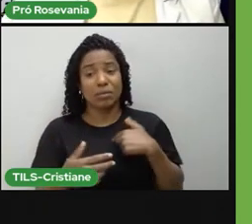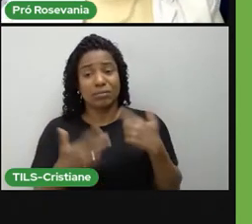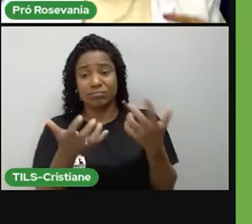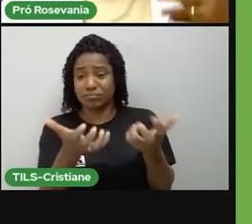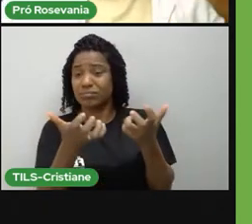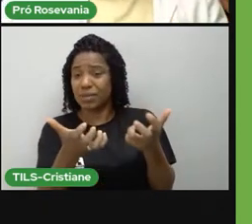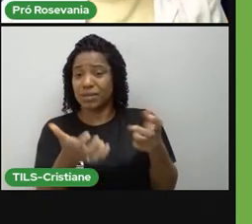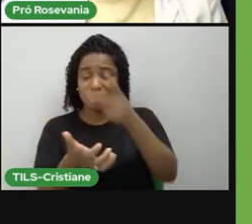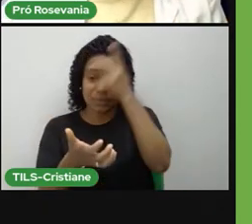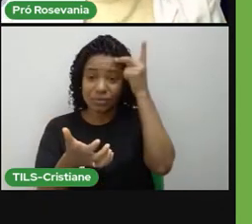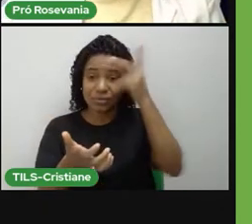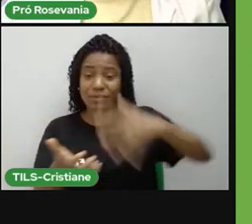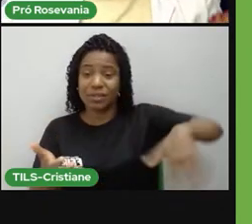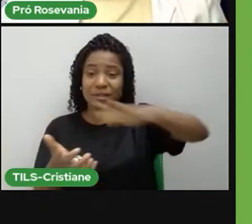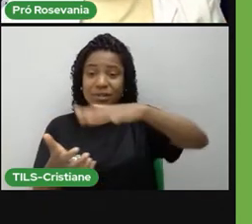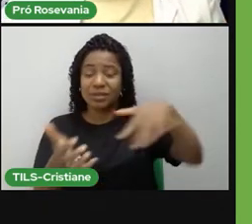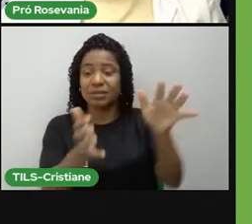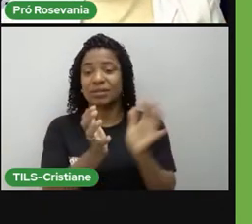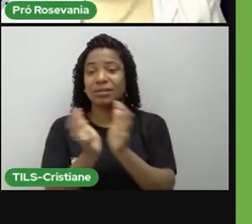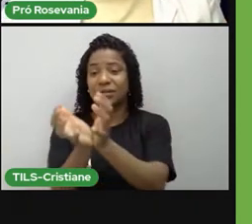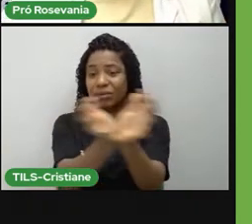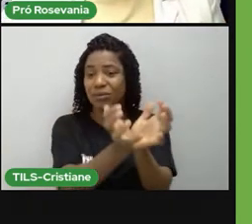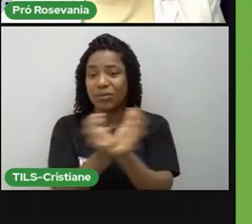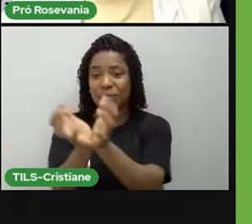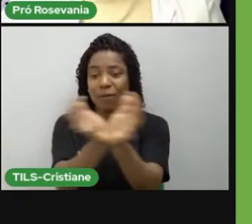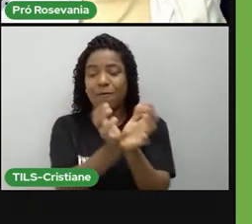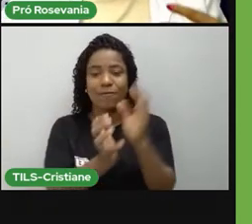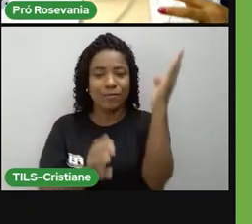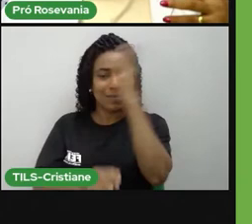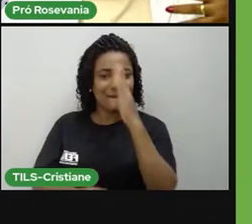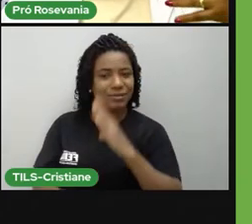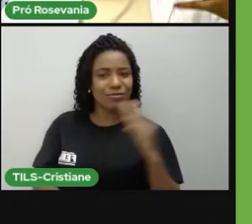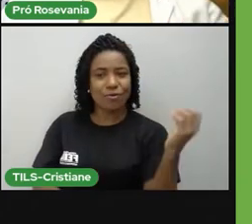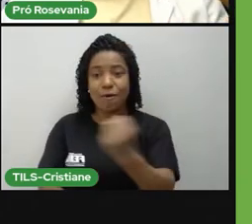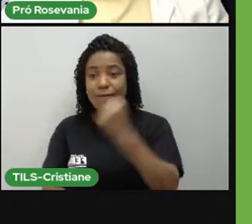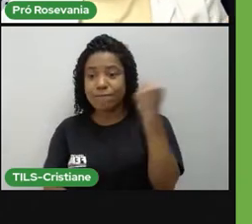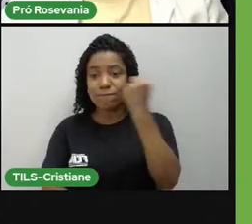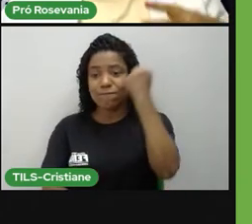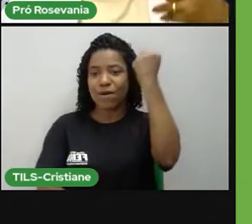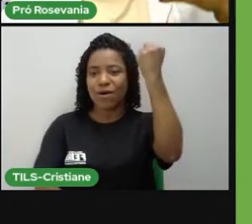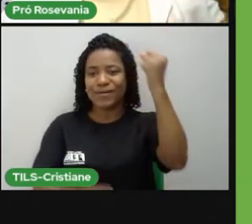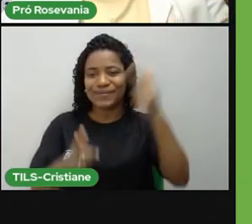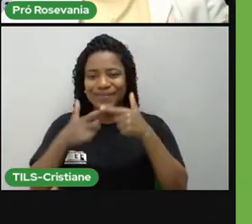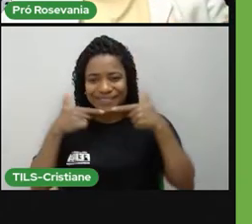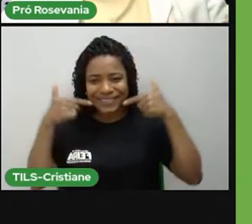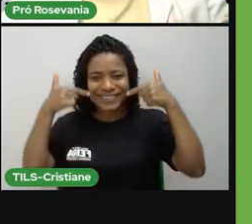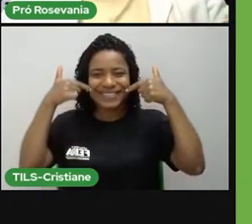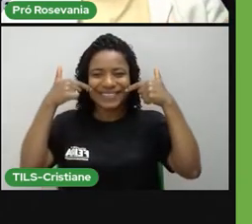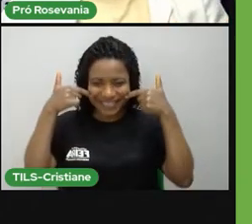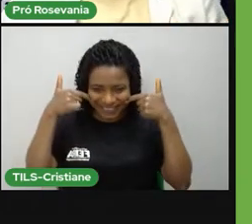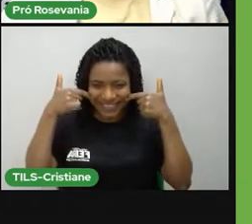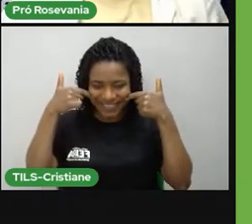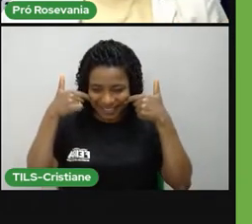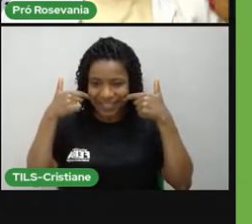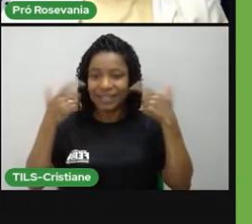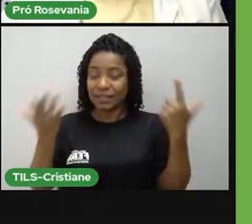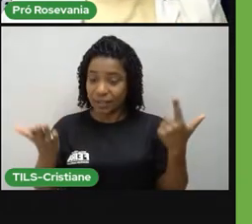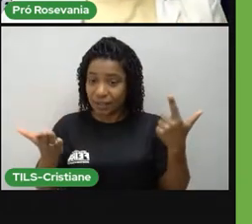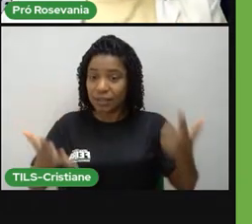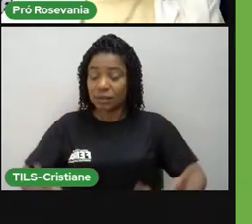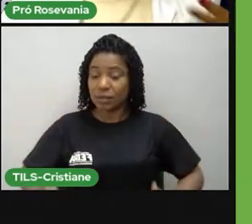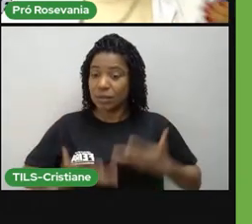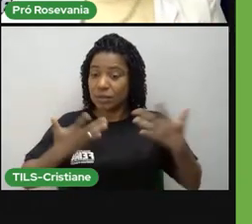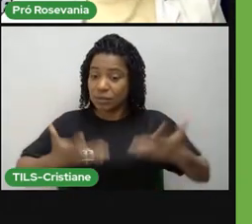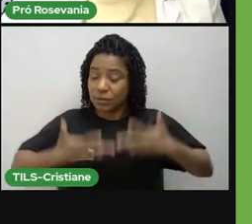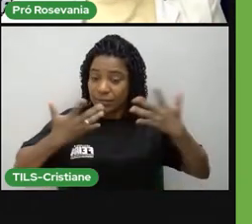a gente forte, o faz a gente ser o povo brasileiro, com esse sorriso, com esse astral que a gente